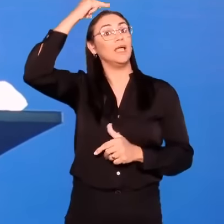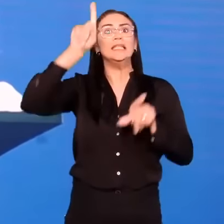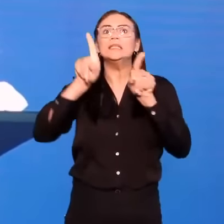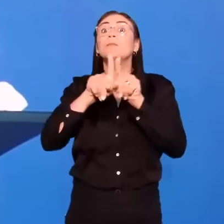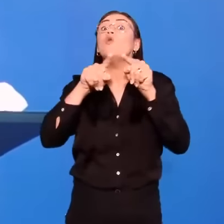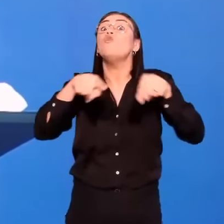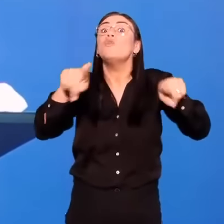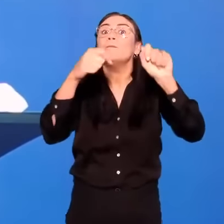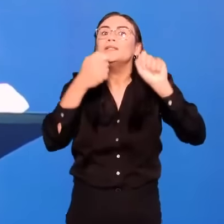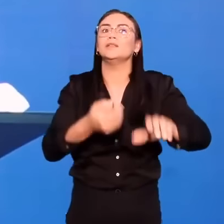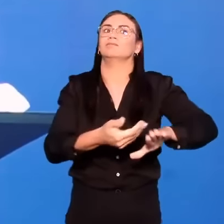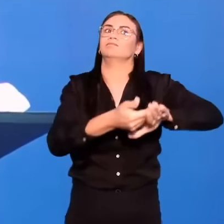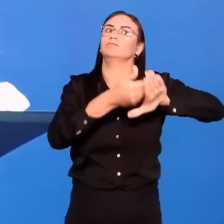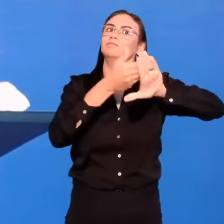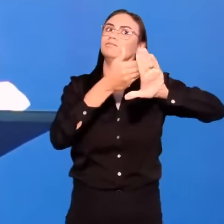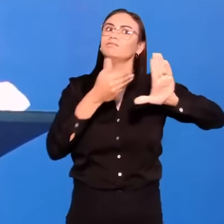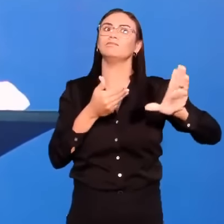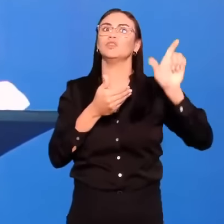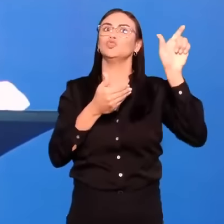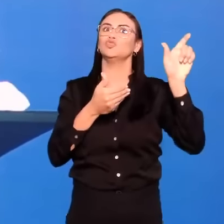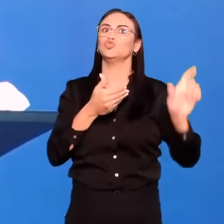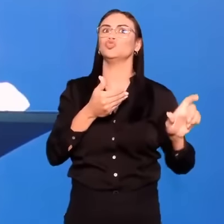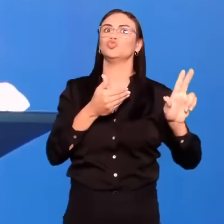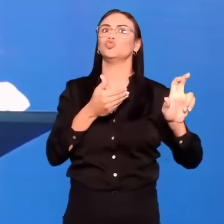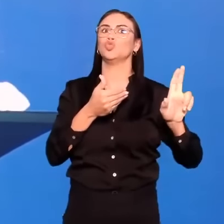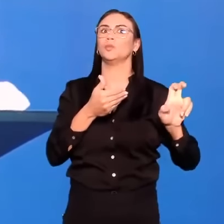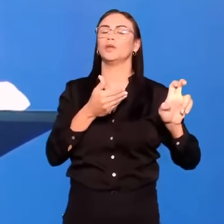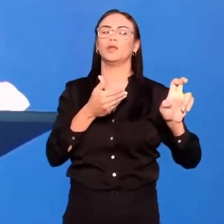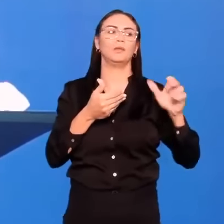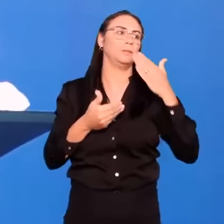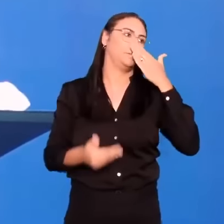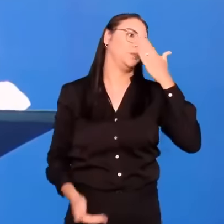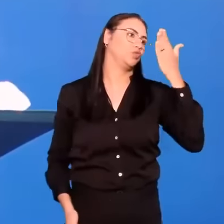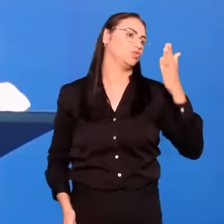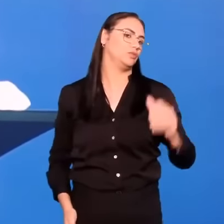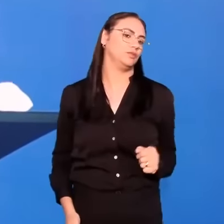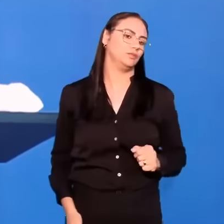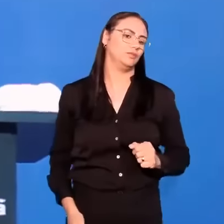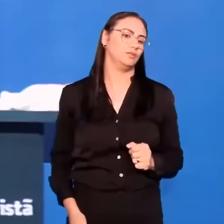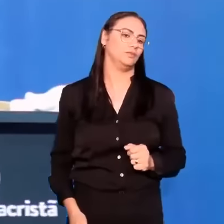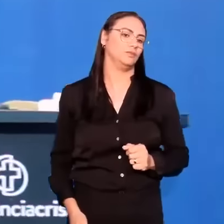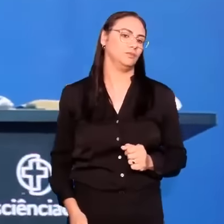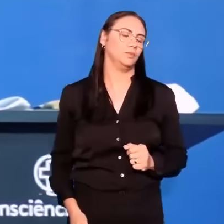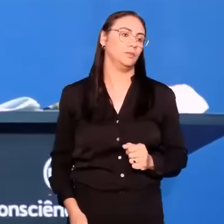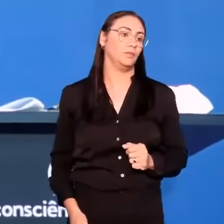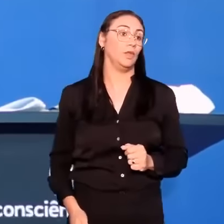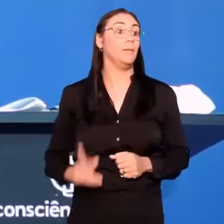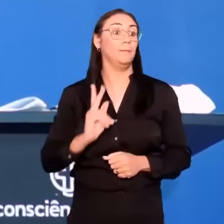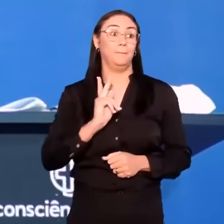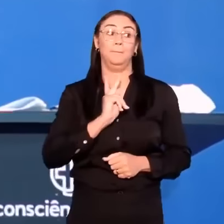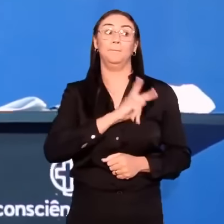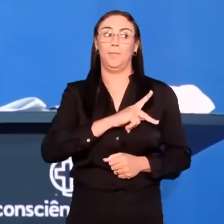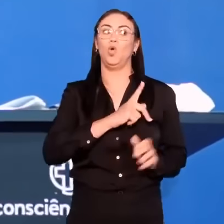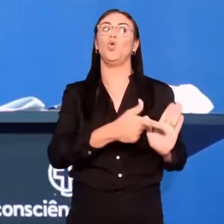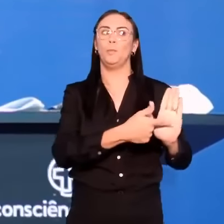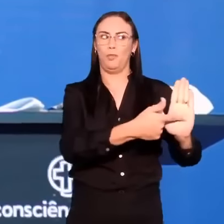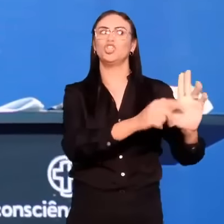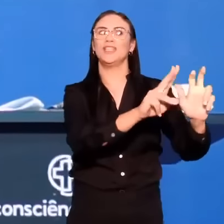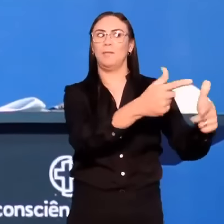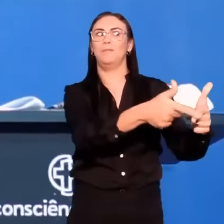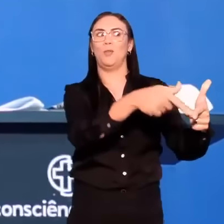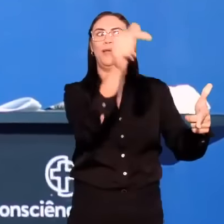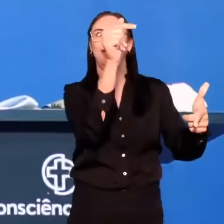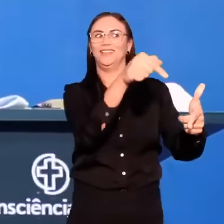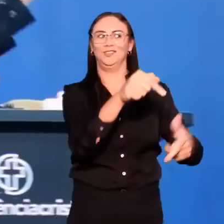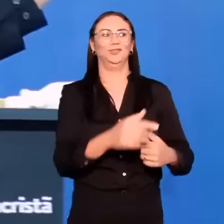abstenhais. Da prostituição. Agora. Paulo especifica o problema.